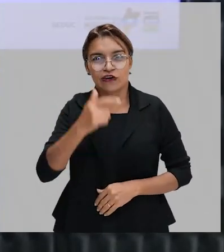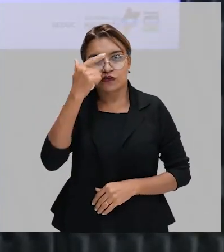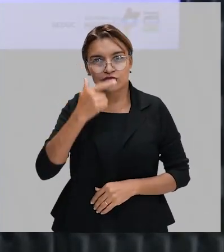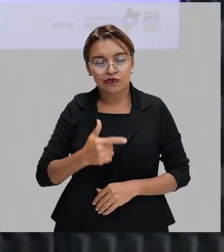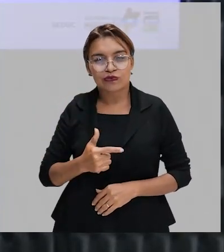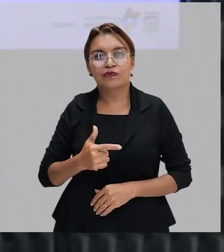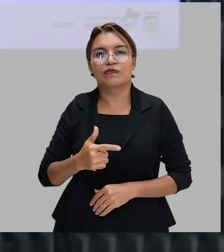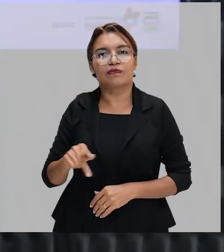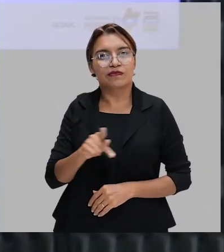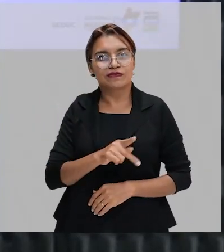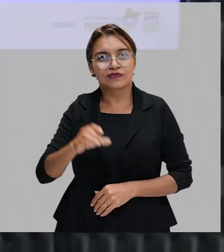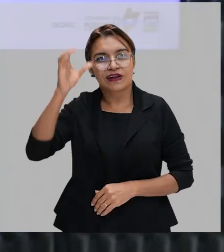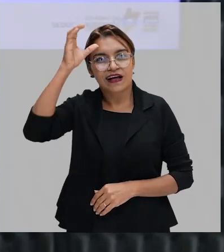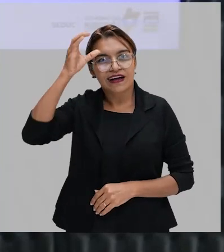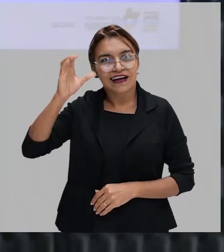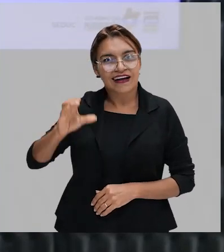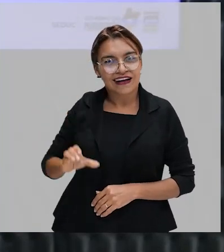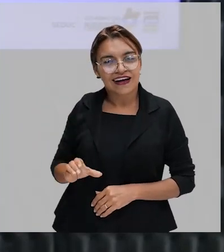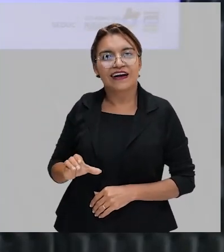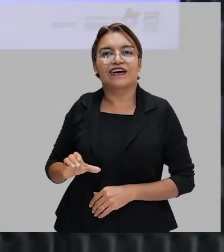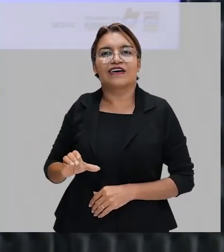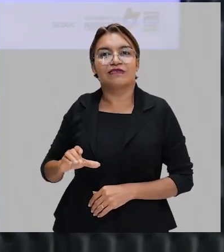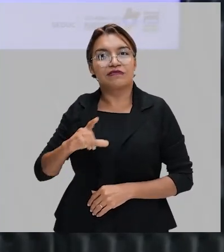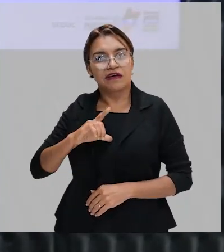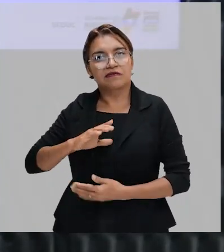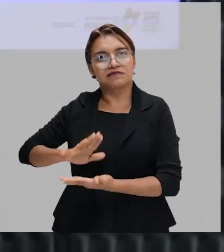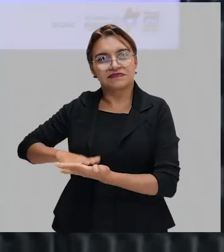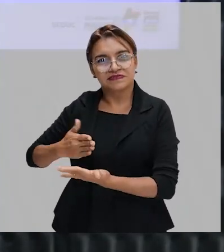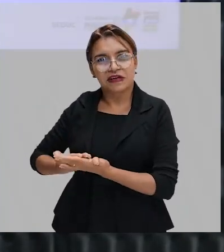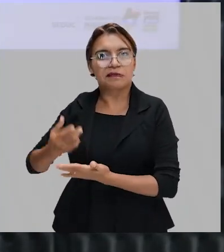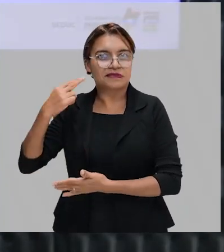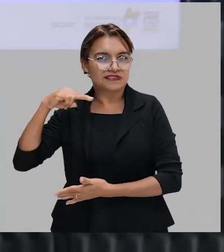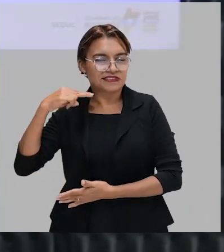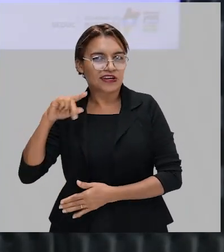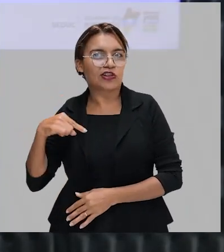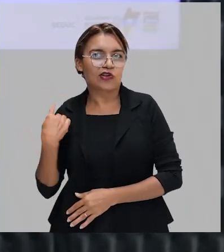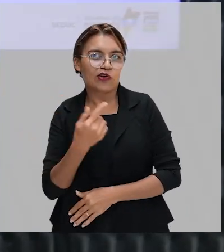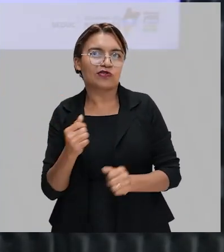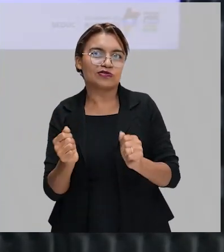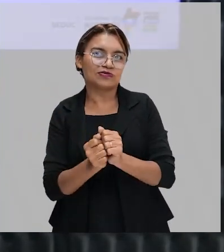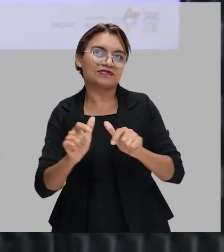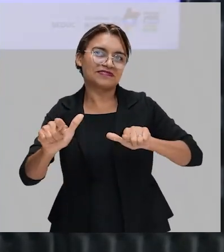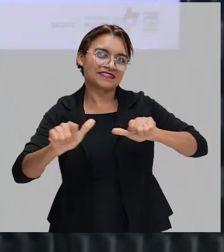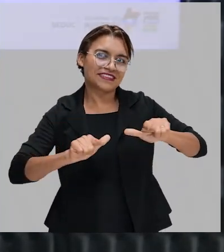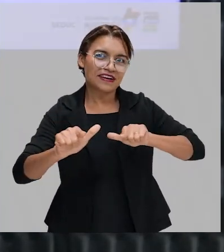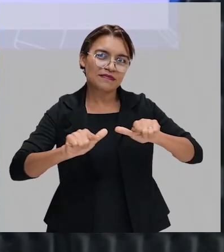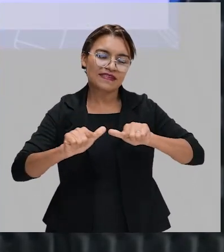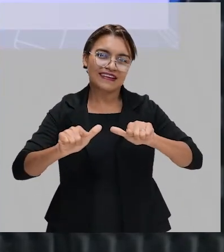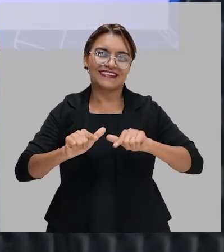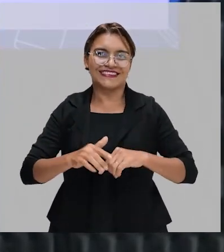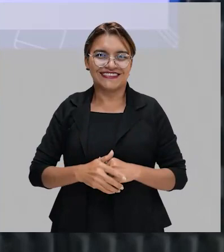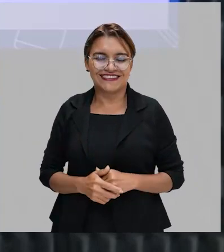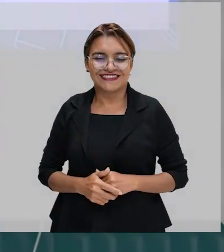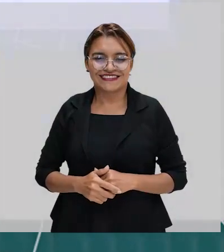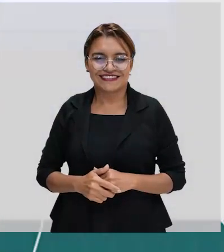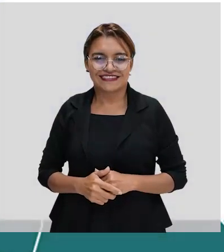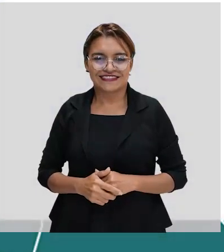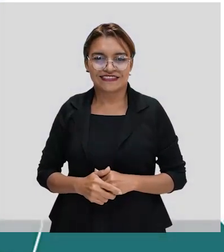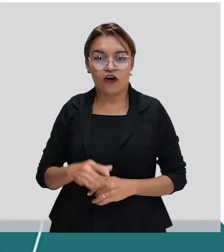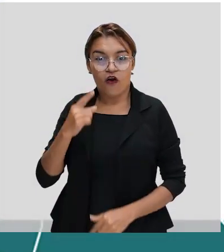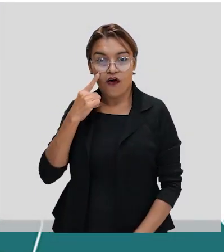professora Cacau Satero, essa é a Ana Iris e estamos aqui para trabalhar o quê? E pré